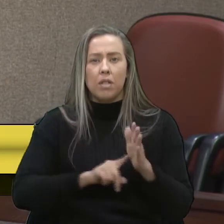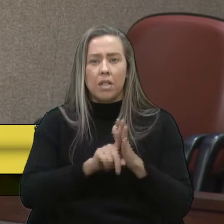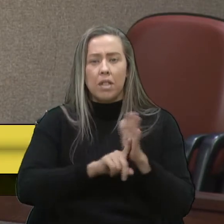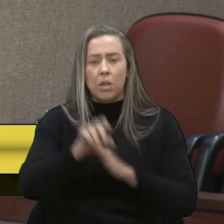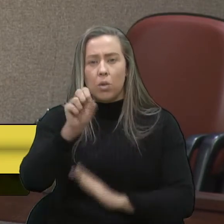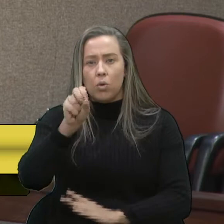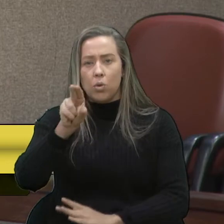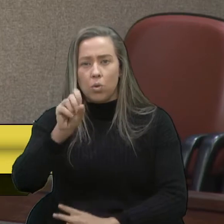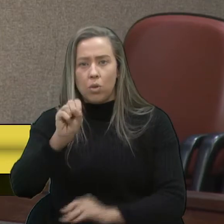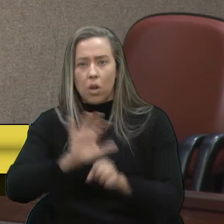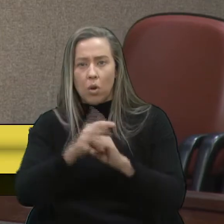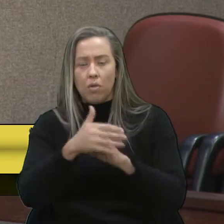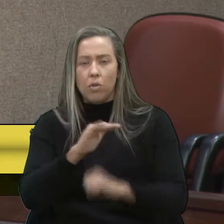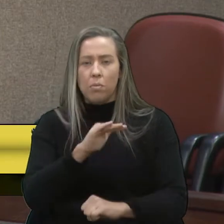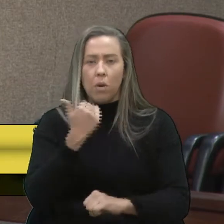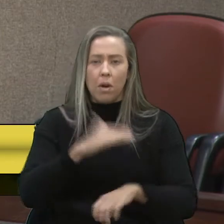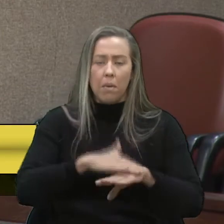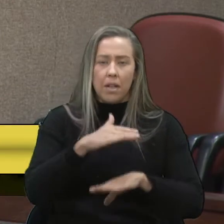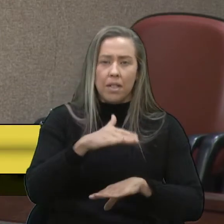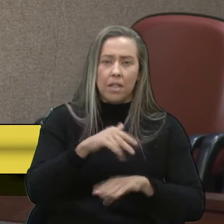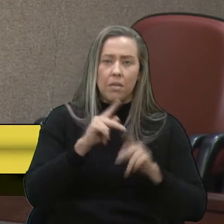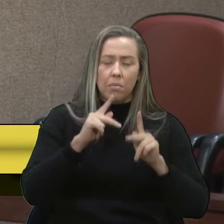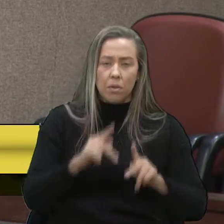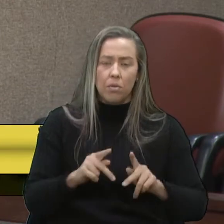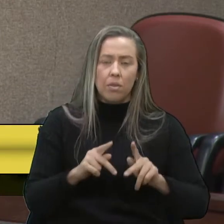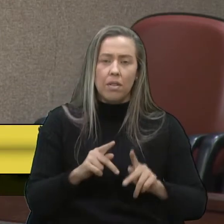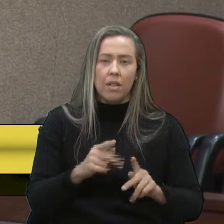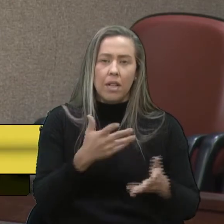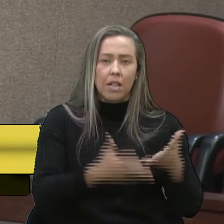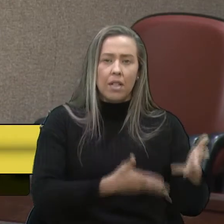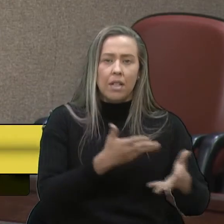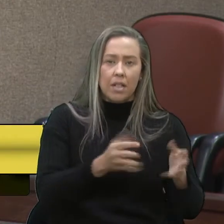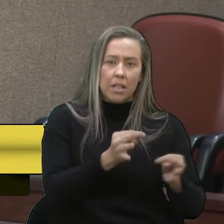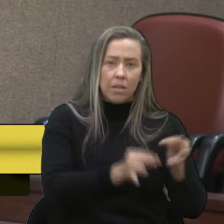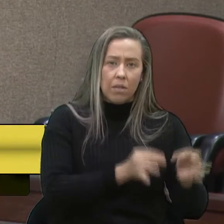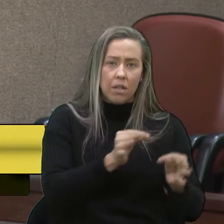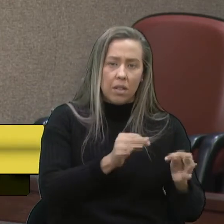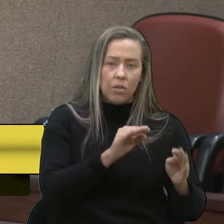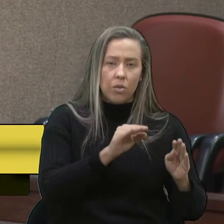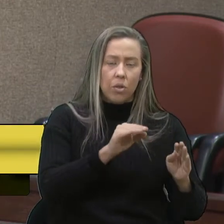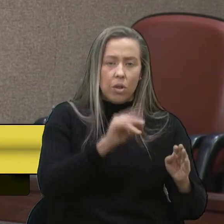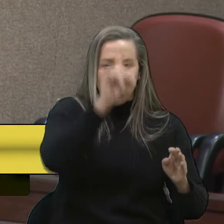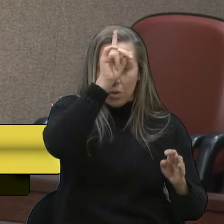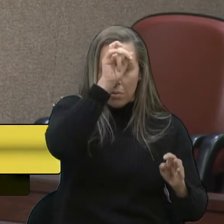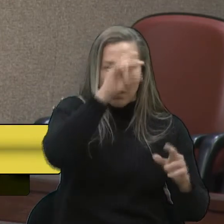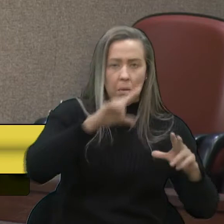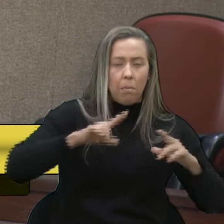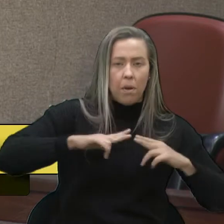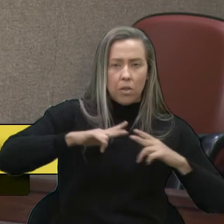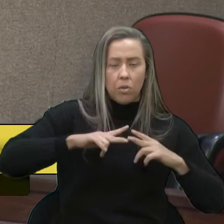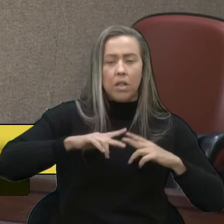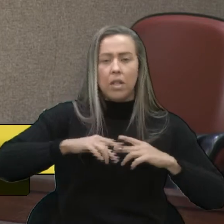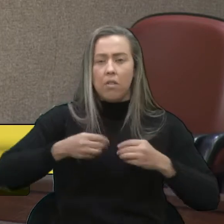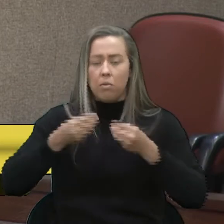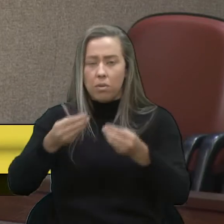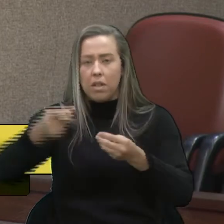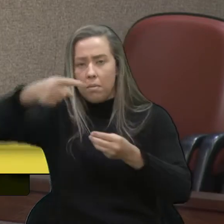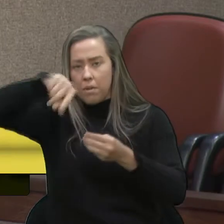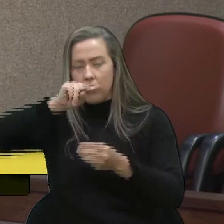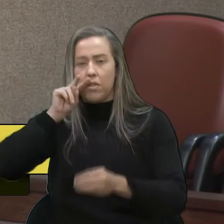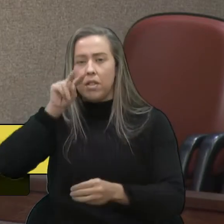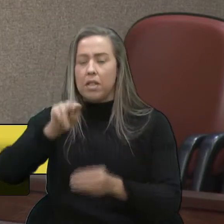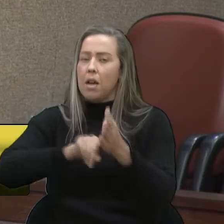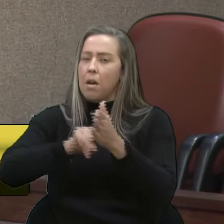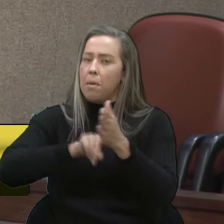no SUS por Covid morrem mais do que pessoas que são tratadas em particular. Eu vou trazer essa reportagem aqui e vou mostrar para vocês. Isso é uma